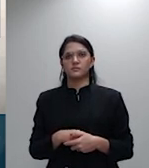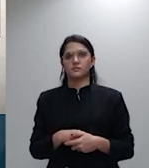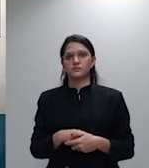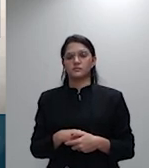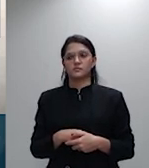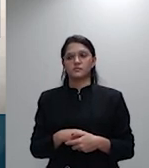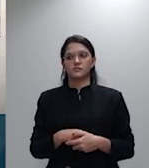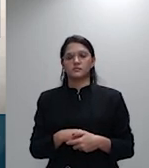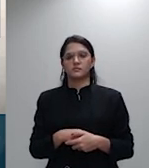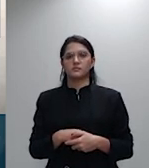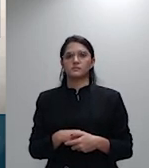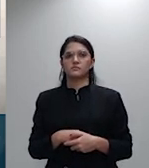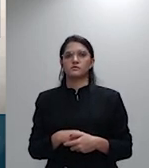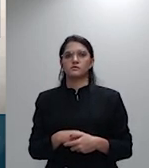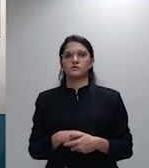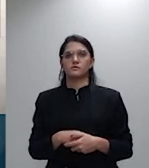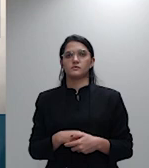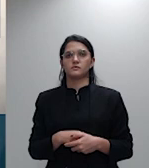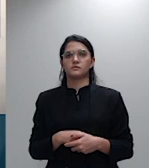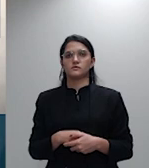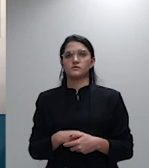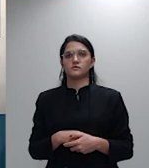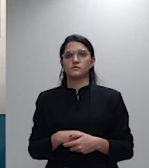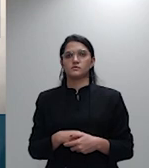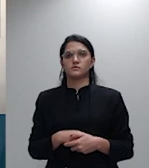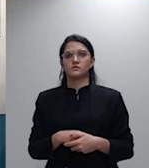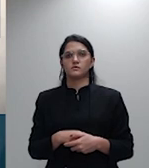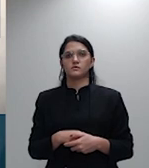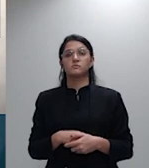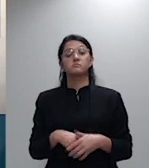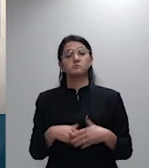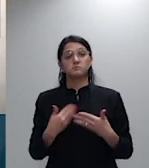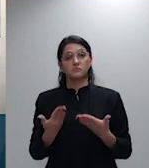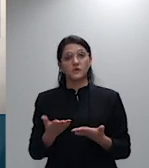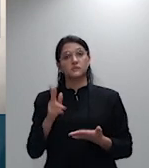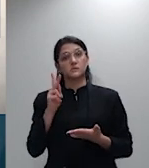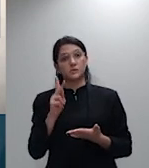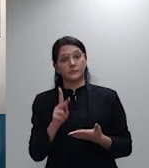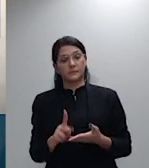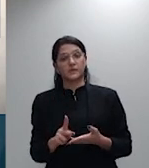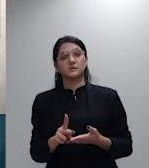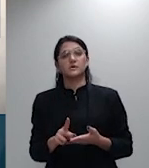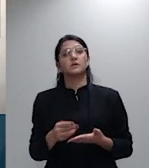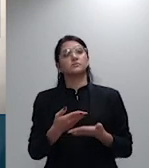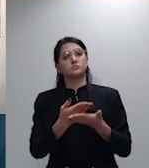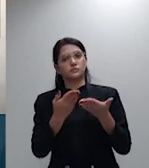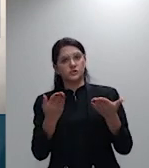pois não presidente presidente colegas só um minuto